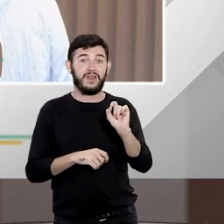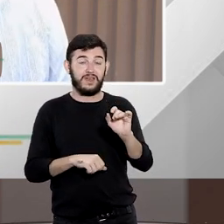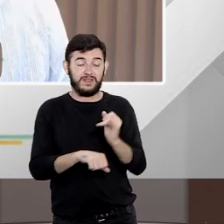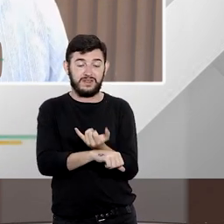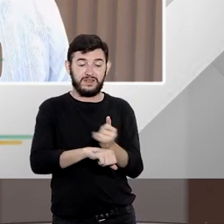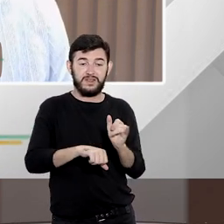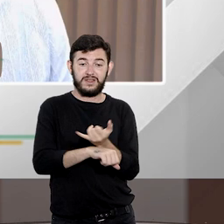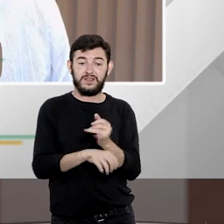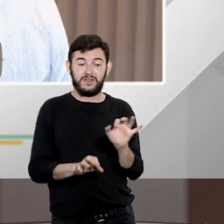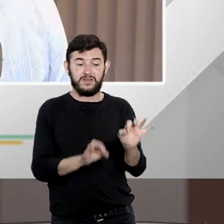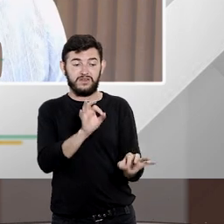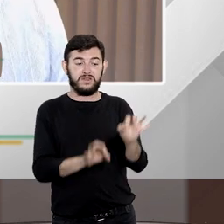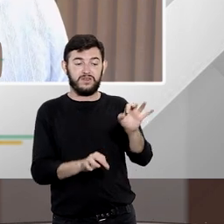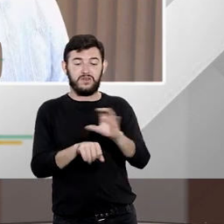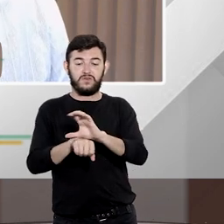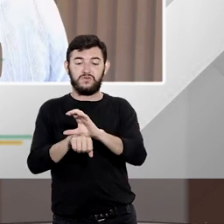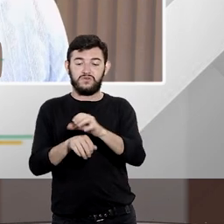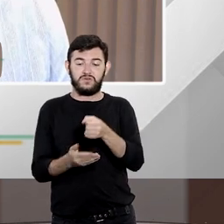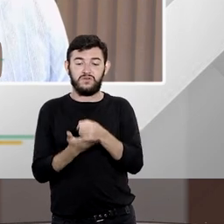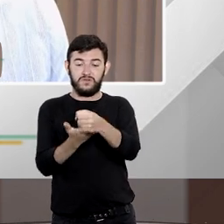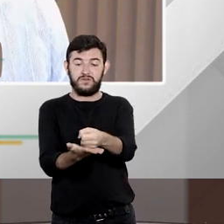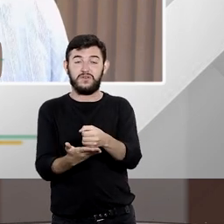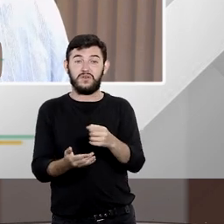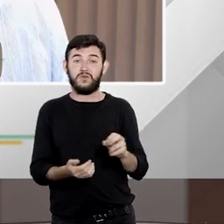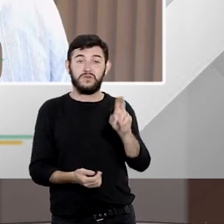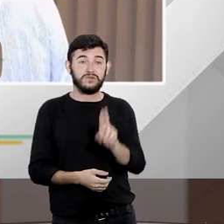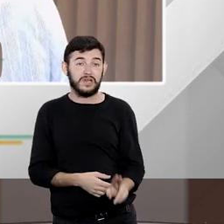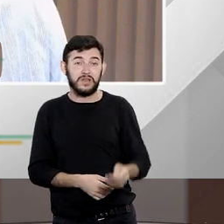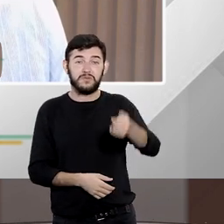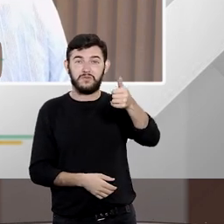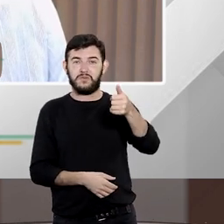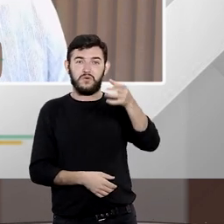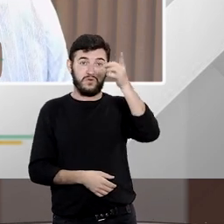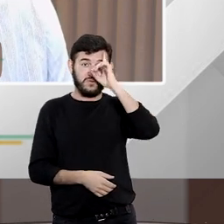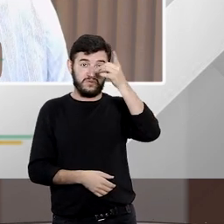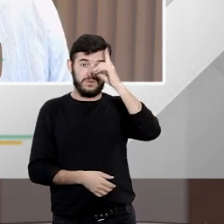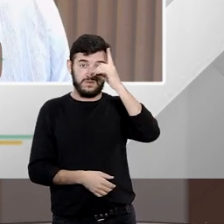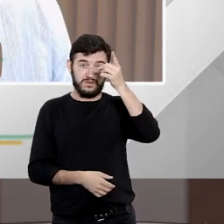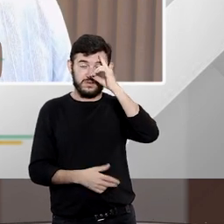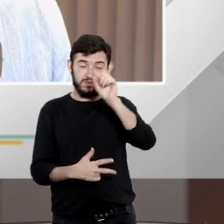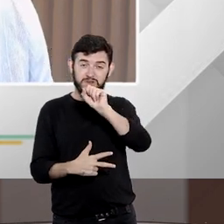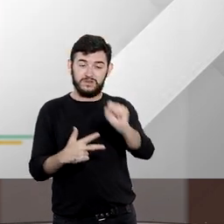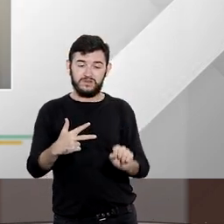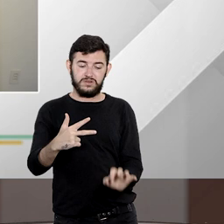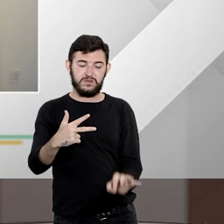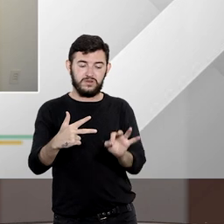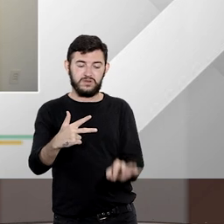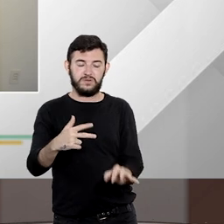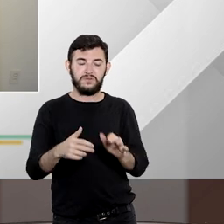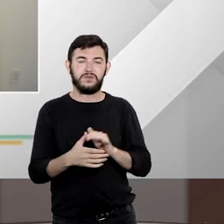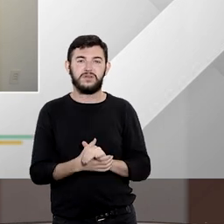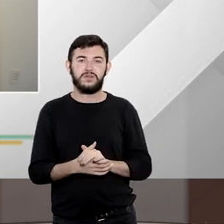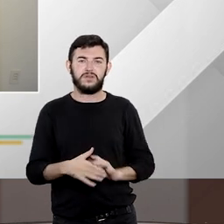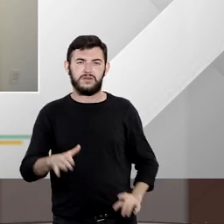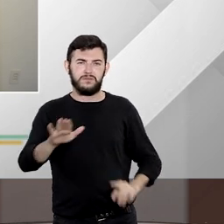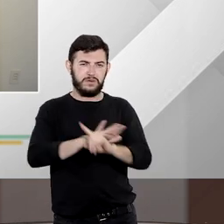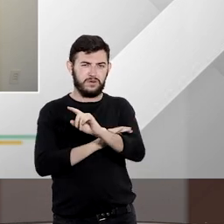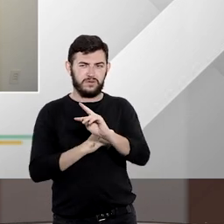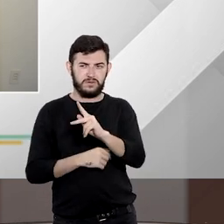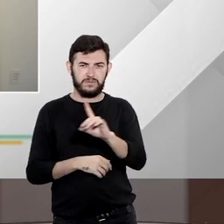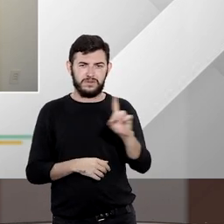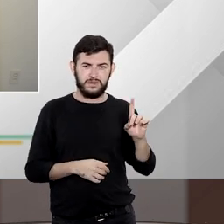menos utilizado na prática no dia a dia do poder judiciário e cabe habeas data